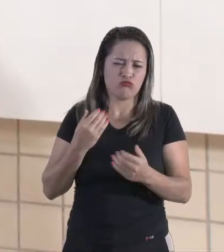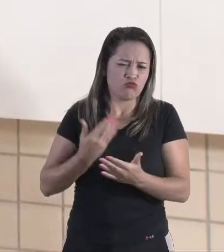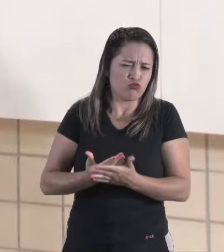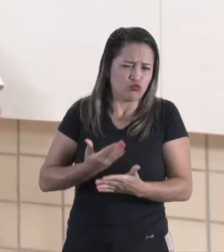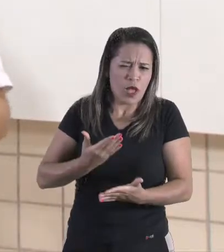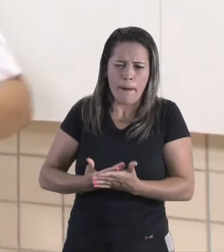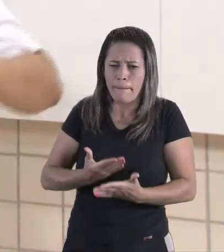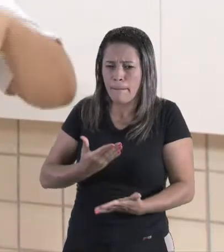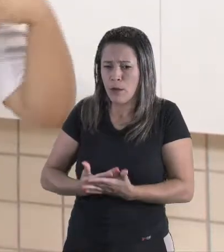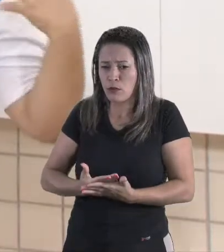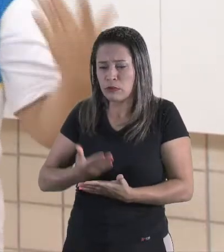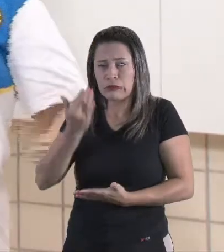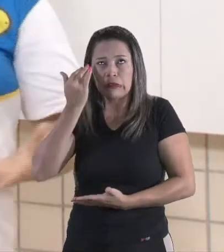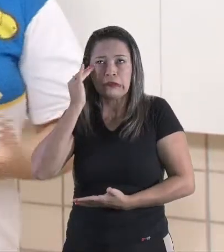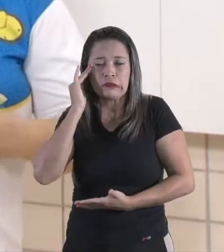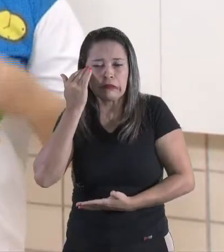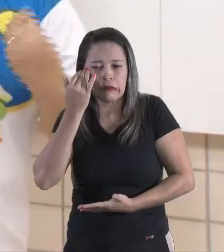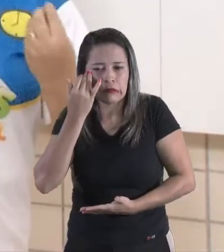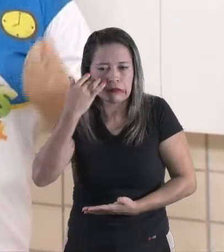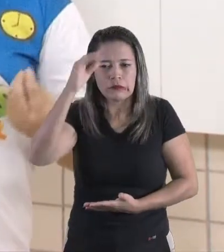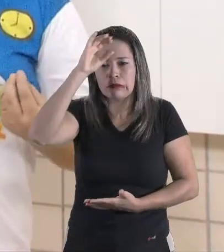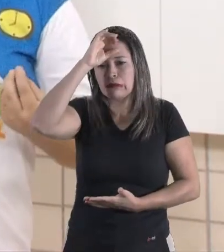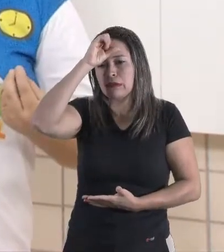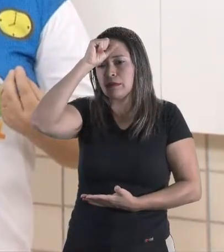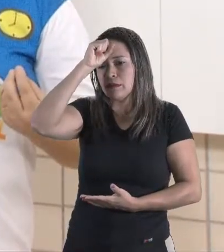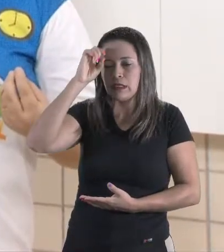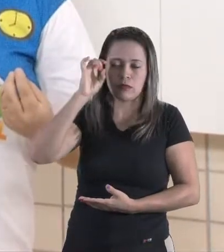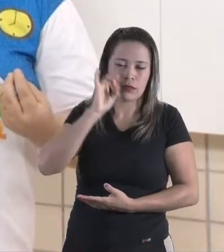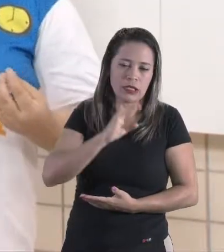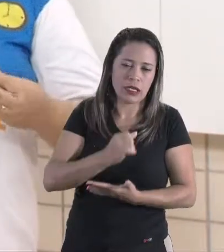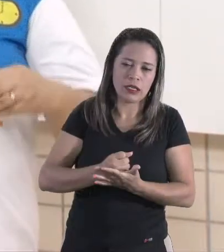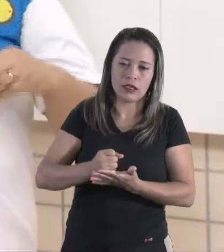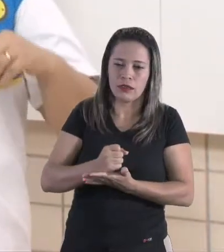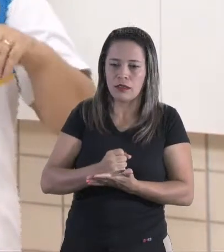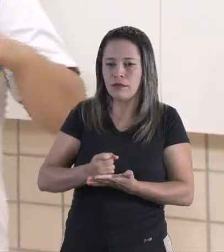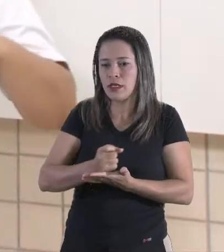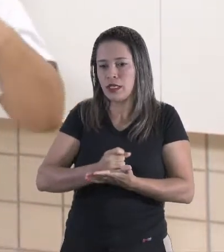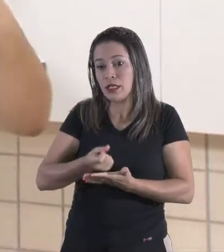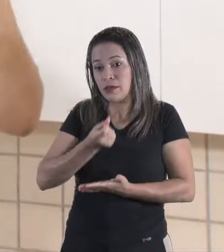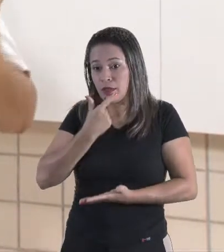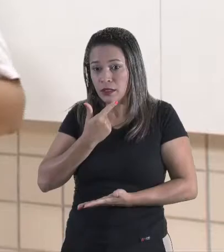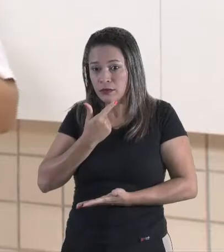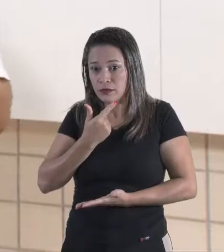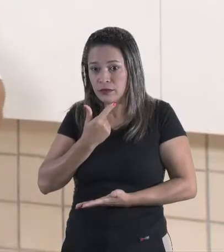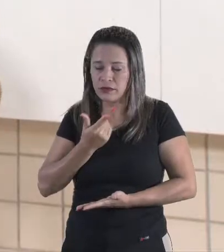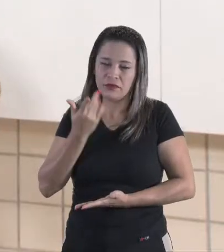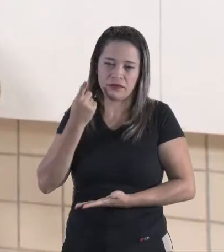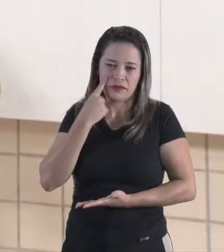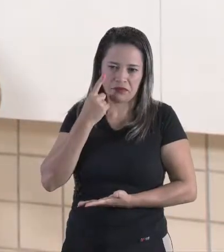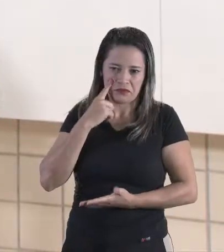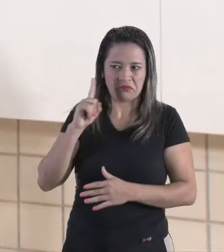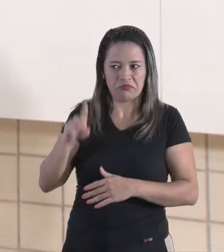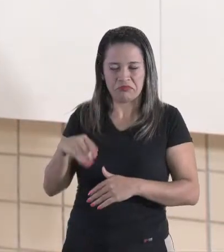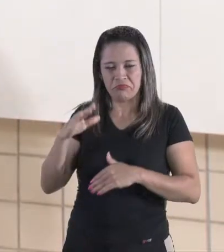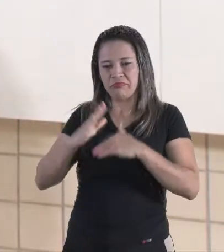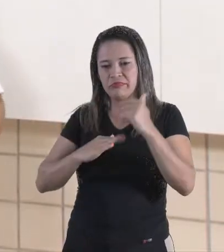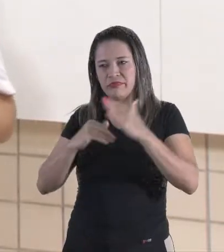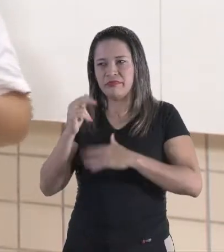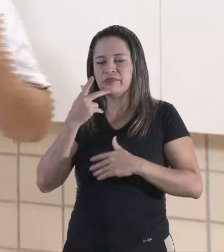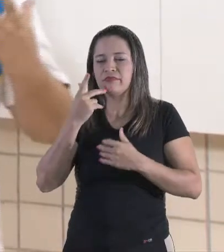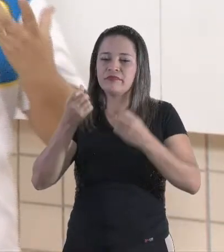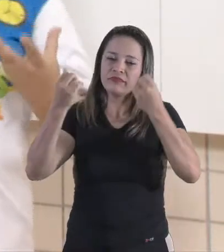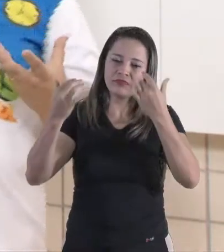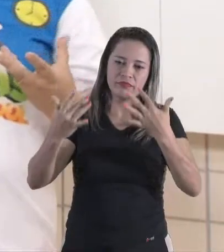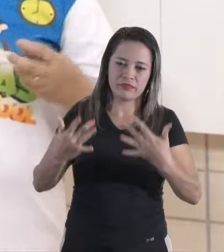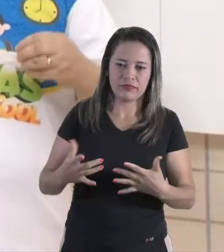para compreender, para entender sobre os medicamentos. Vocês viram aí que nessas profissões que eu falei,